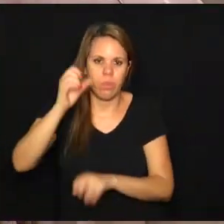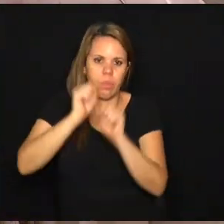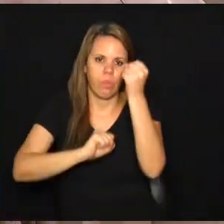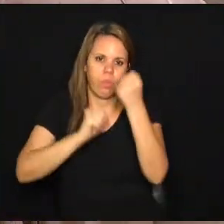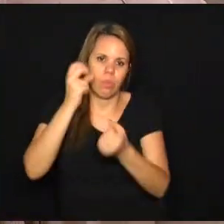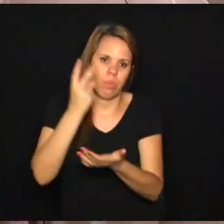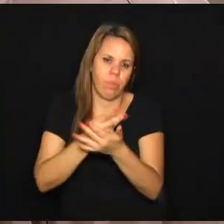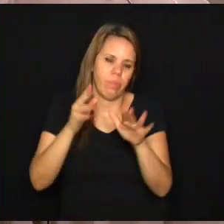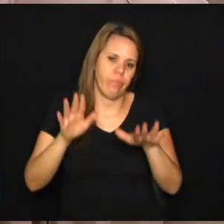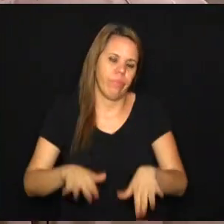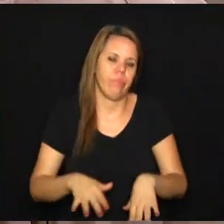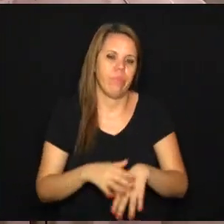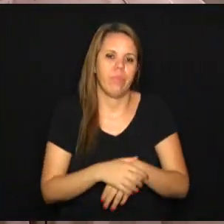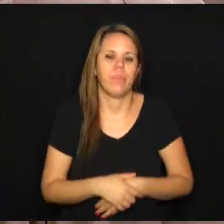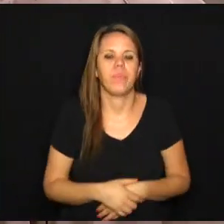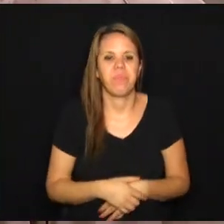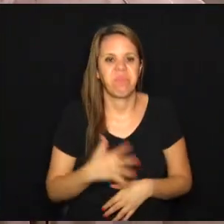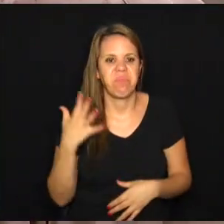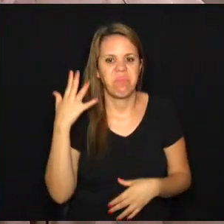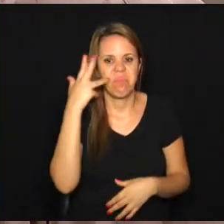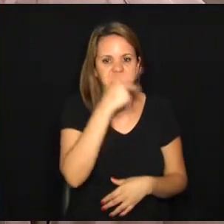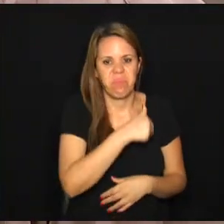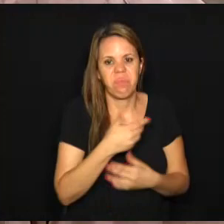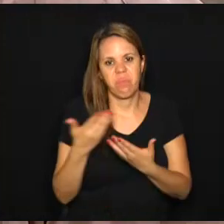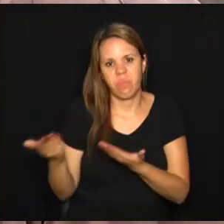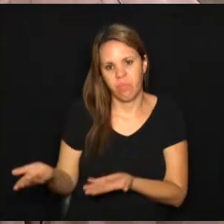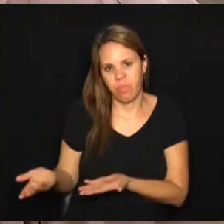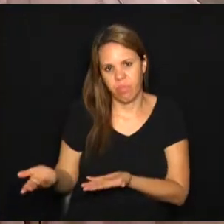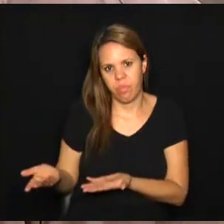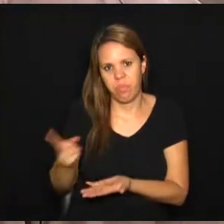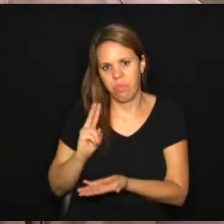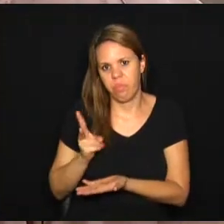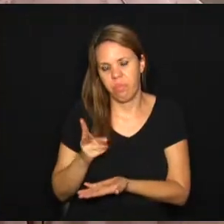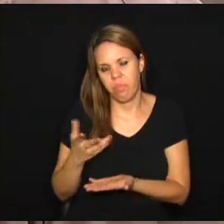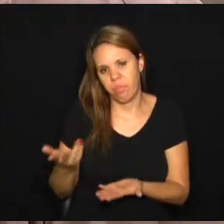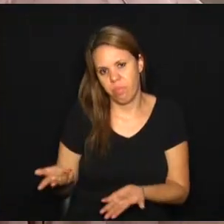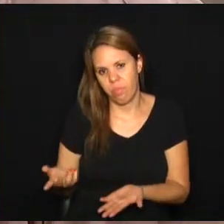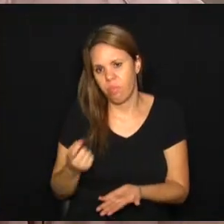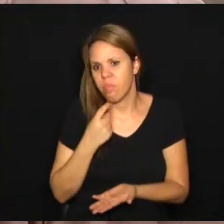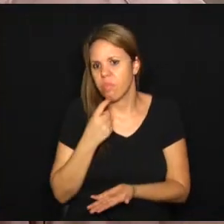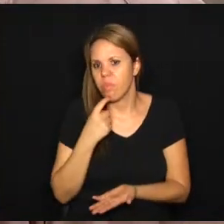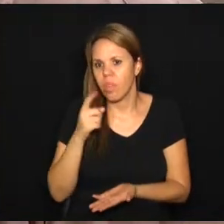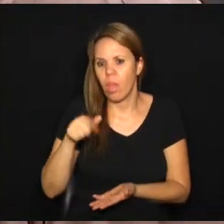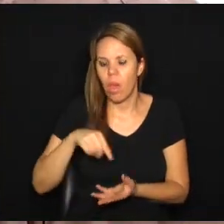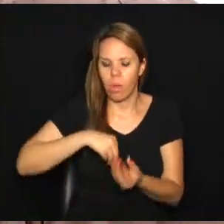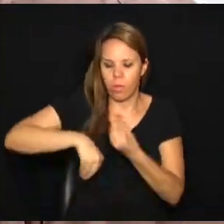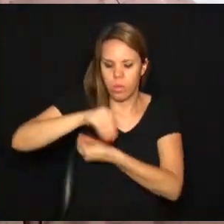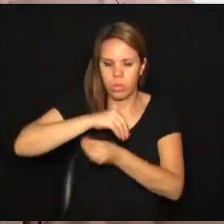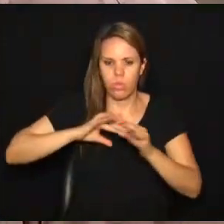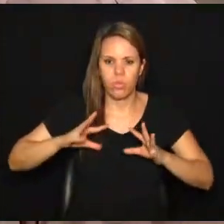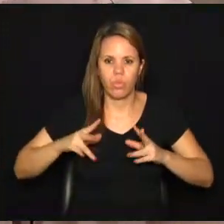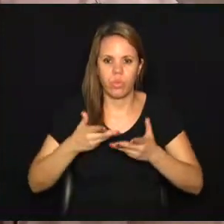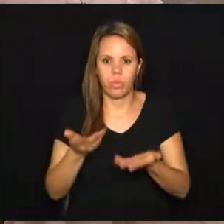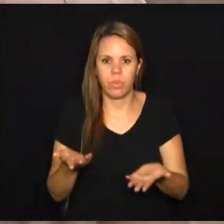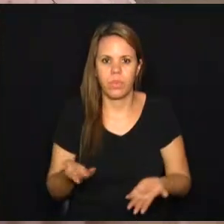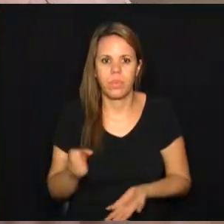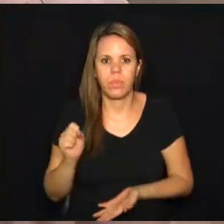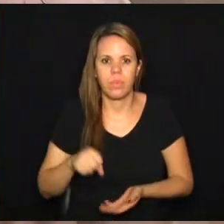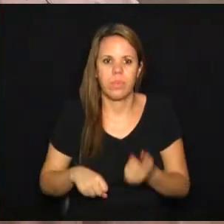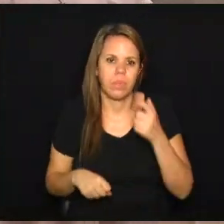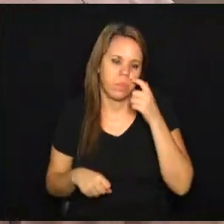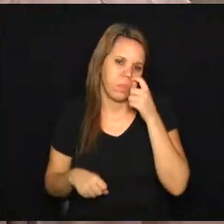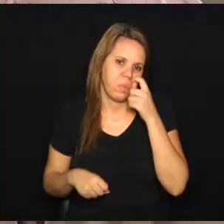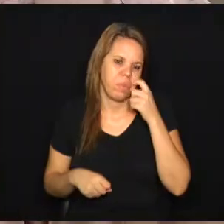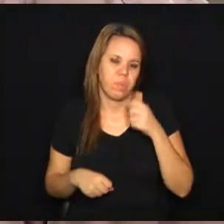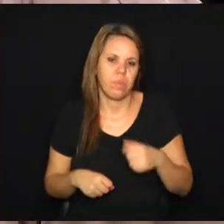permaneceu. E bonito mesmo assim, né? Sempre bonito, porque Campinas é uma mistura de tudo isso, né, Henrique? Sim, com certeza.